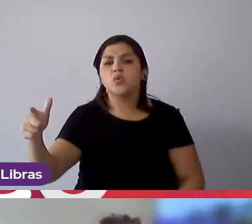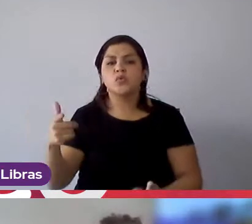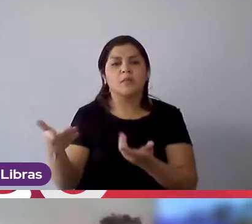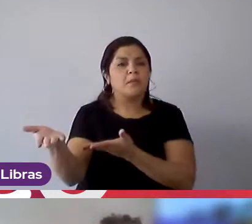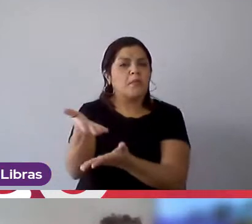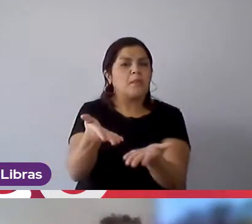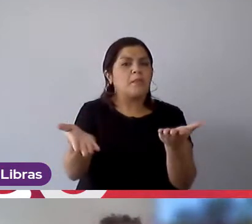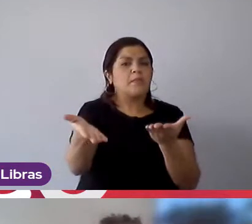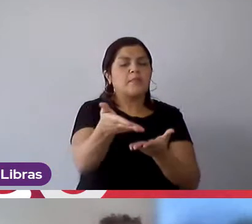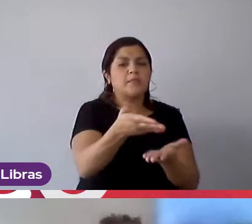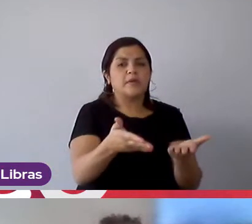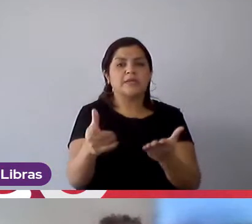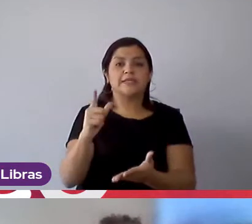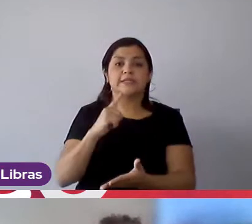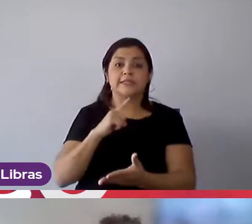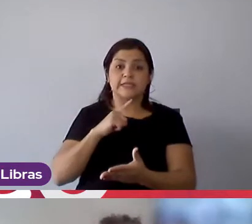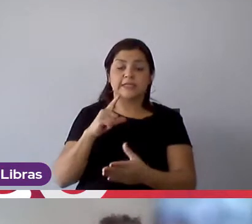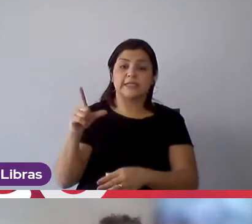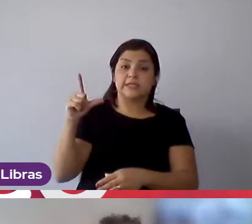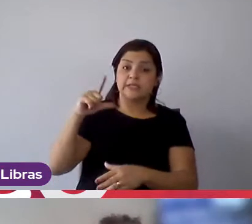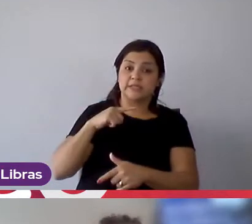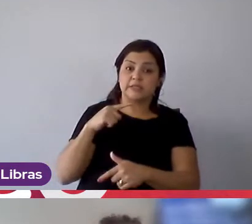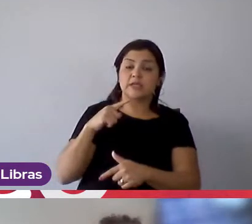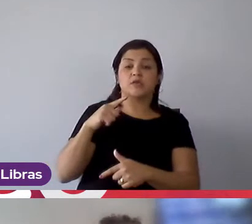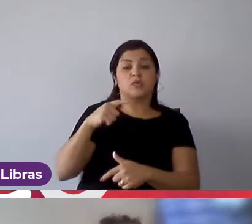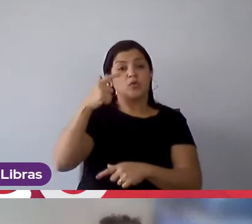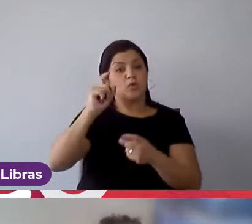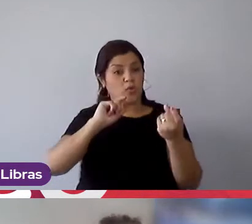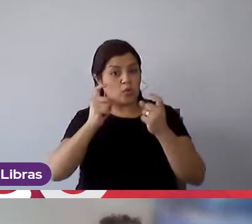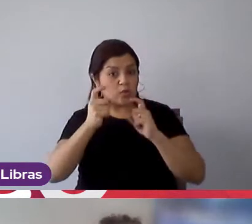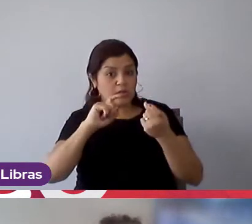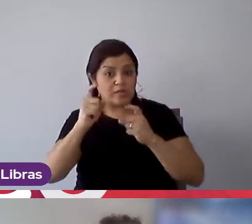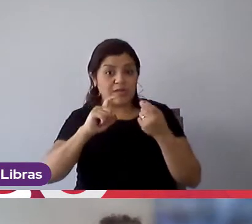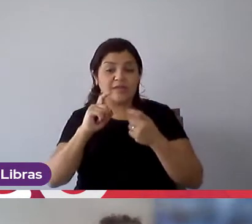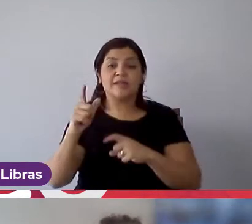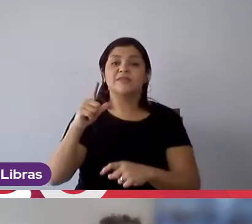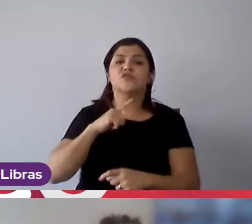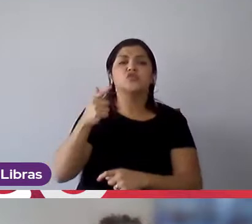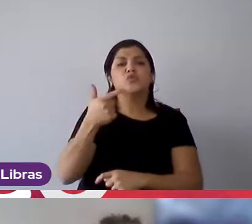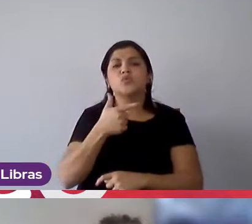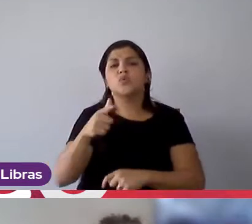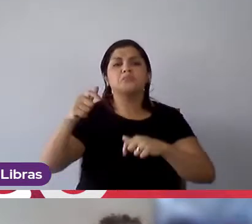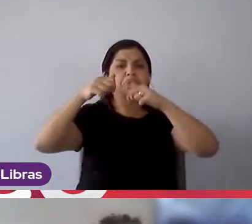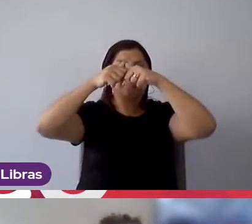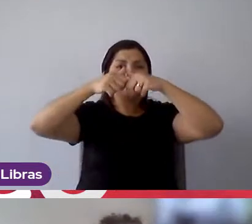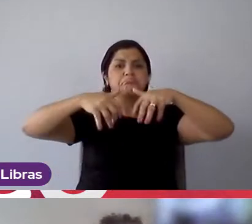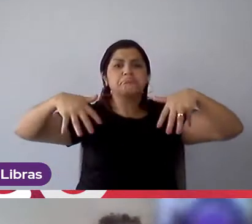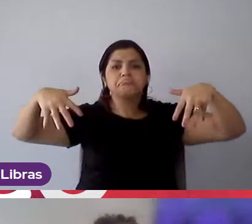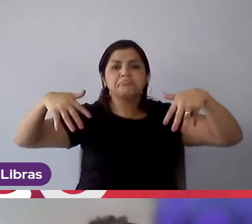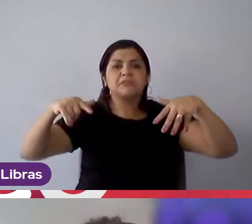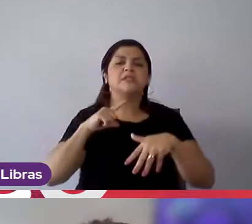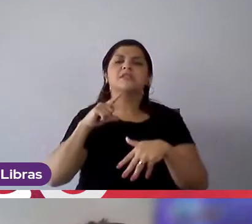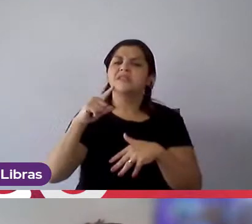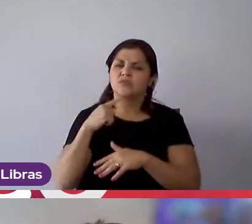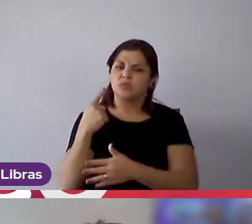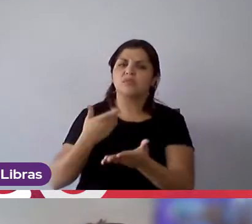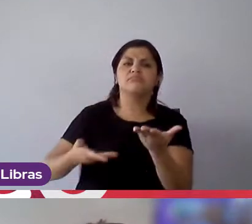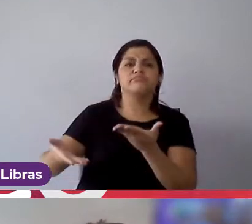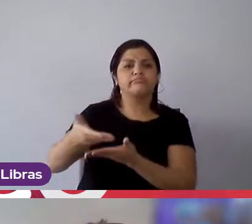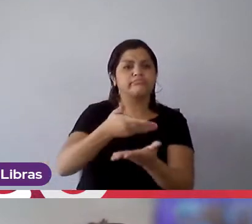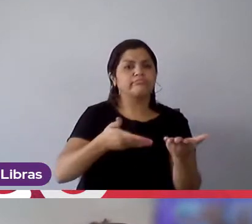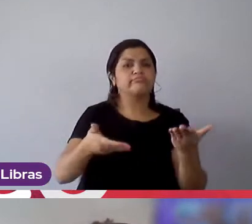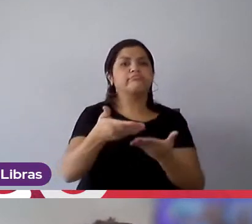Tenho reuniões com pessoas de outras hierarquias. Então, eu estou muito envolvida no